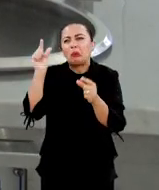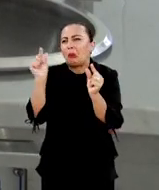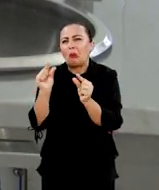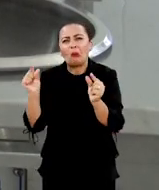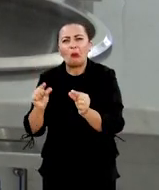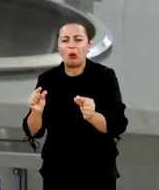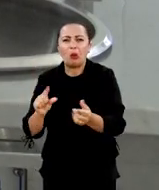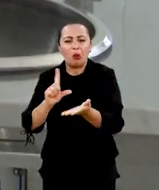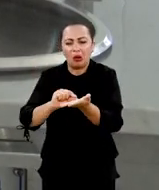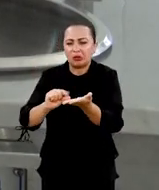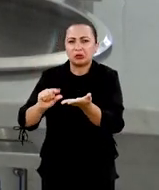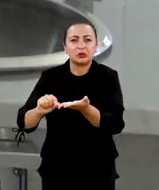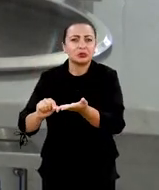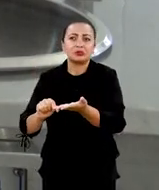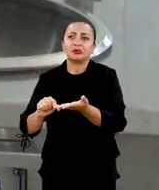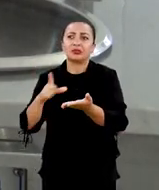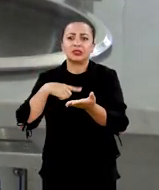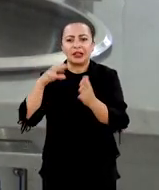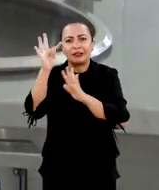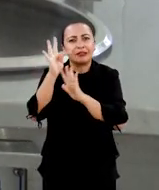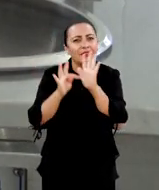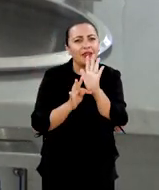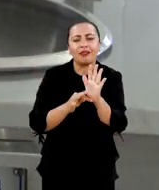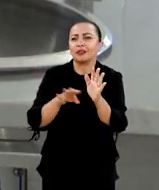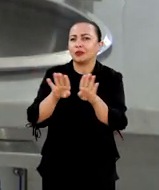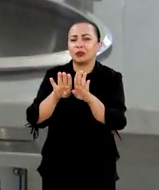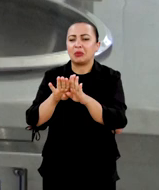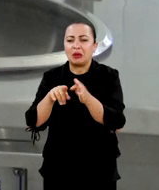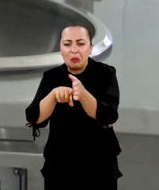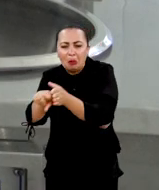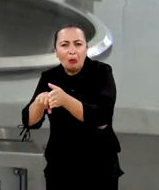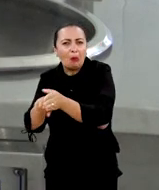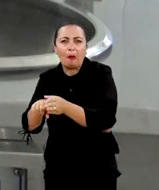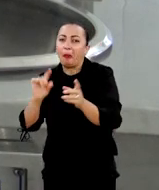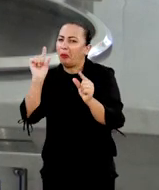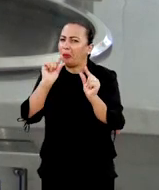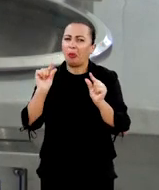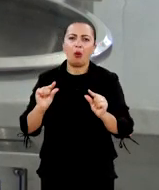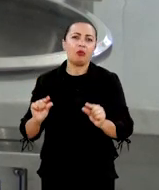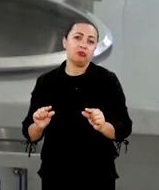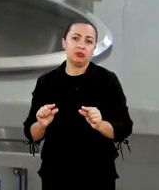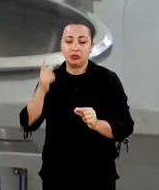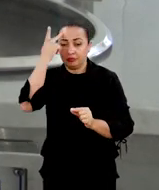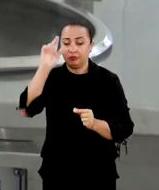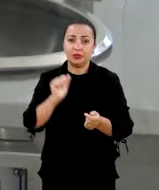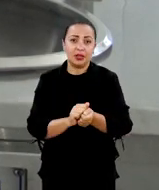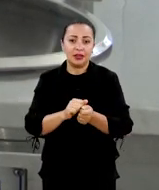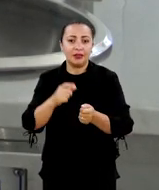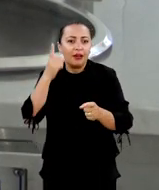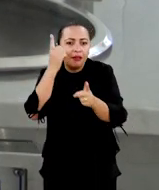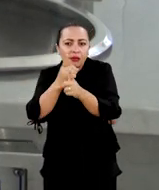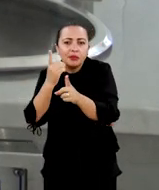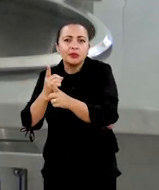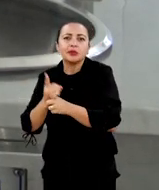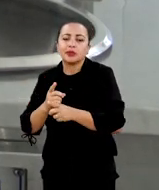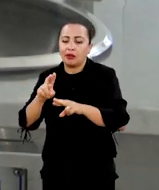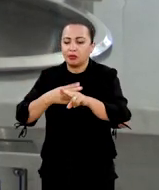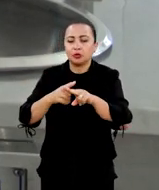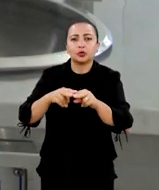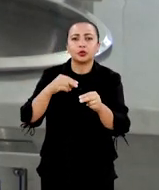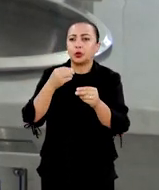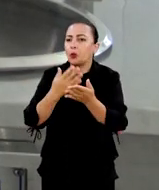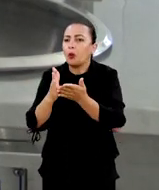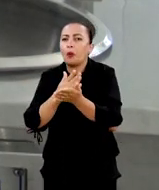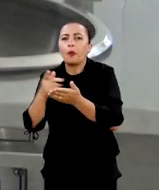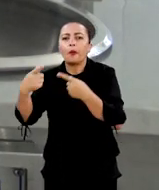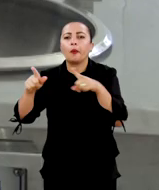escasso artigos, materiais e pesquisas em si para obtenção